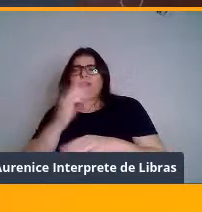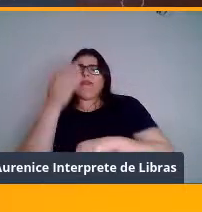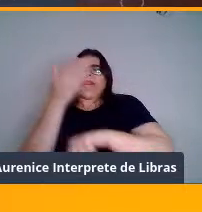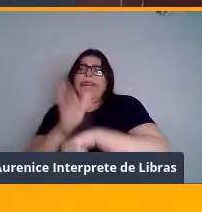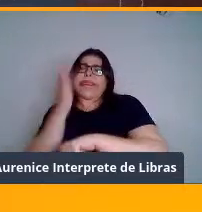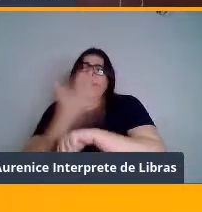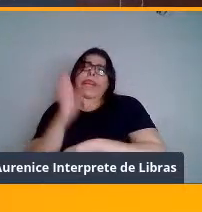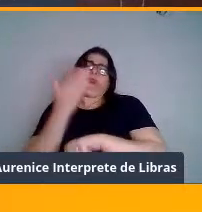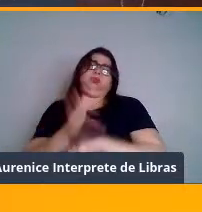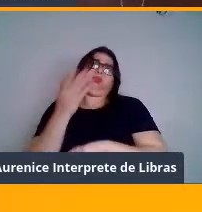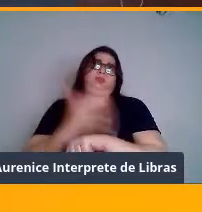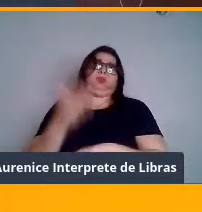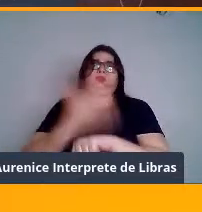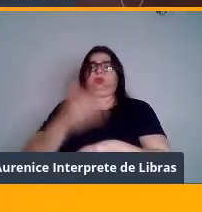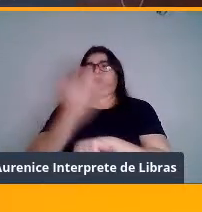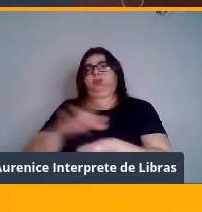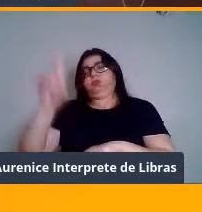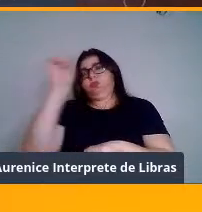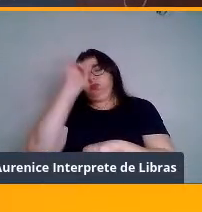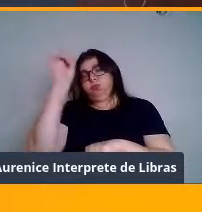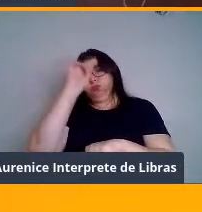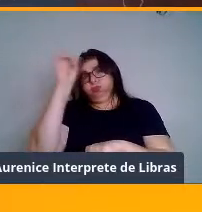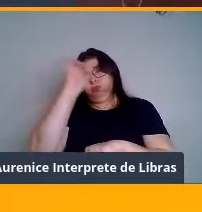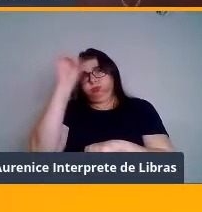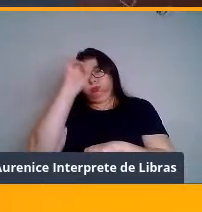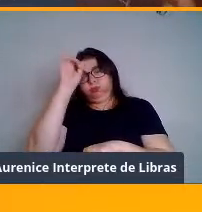que sua rotina é toda adaptada para o seu treino,